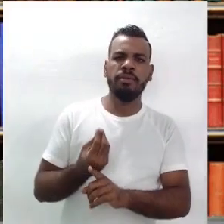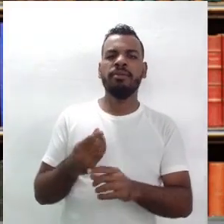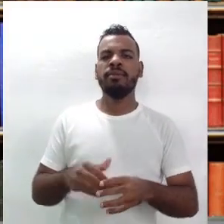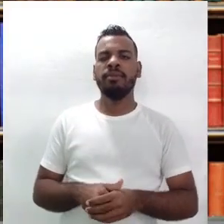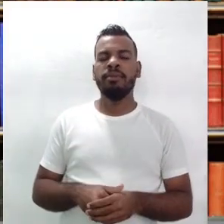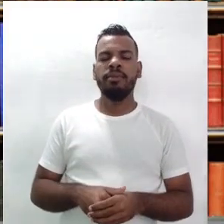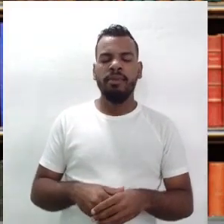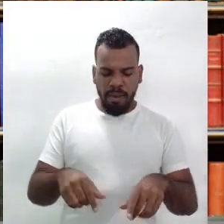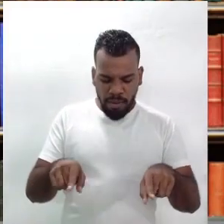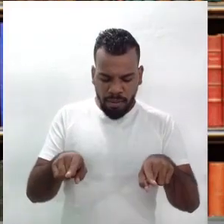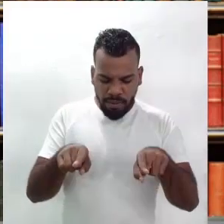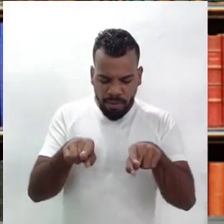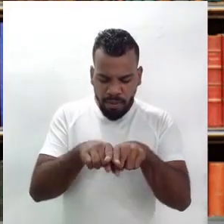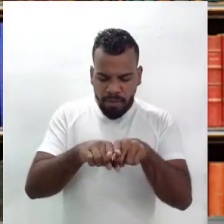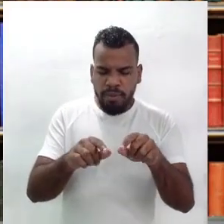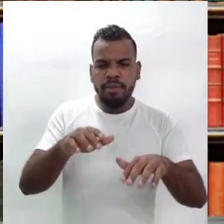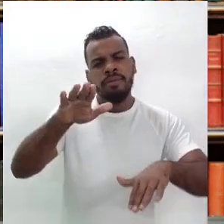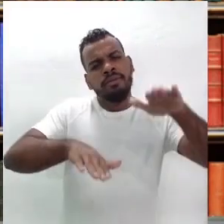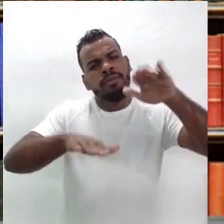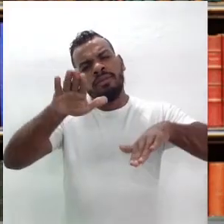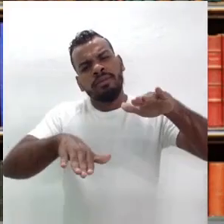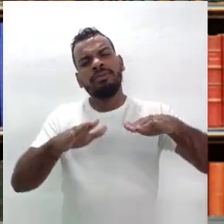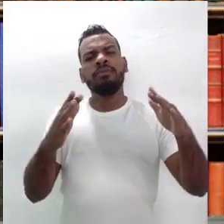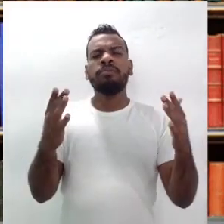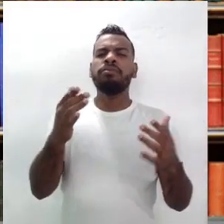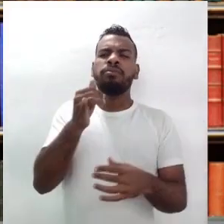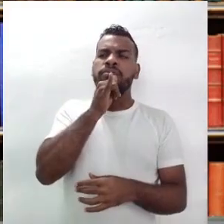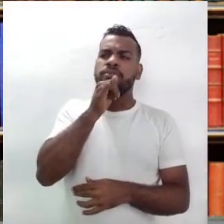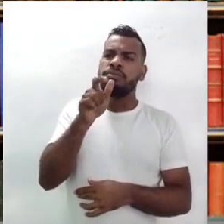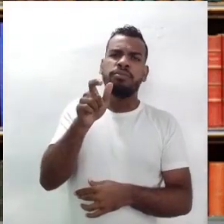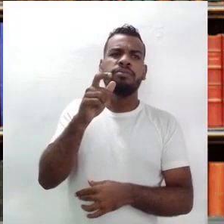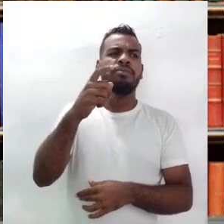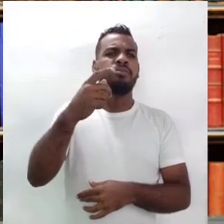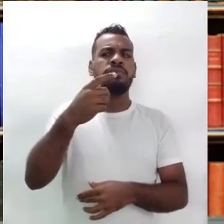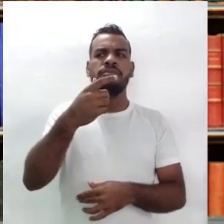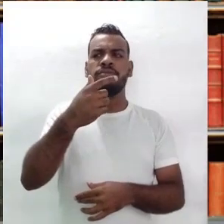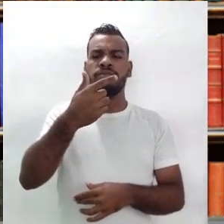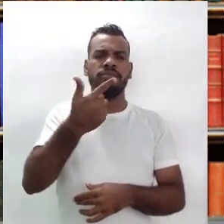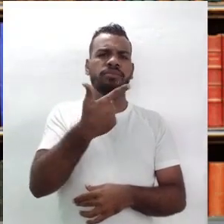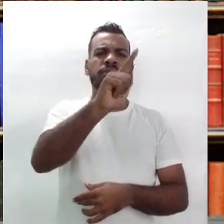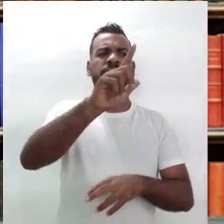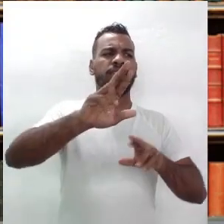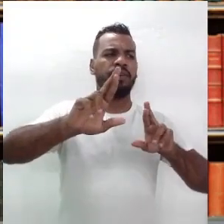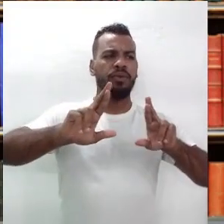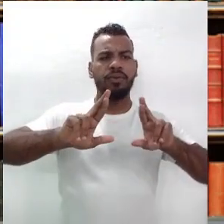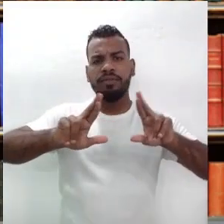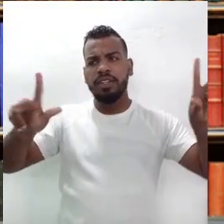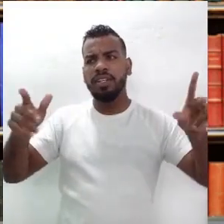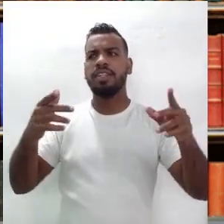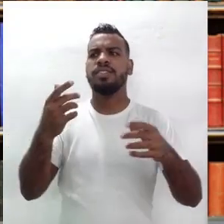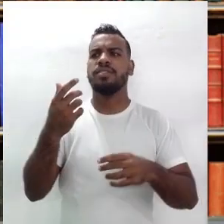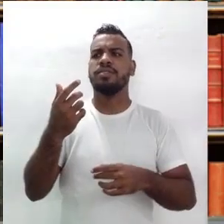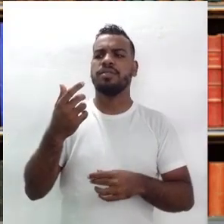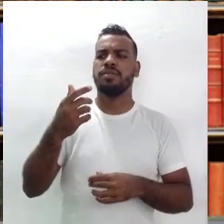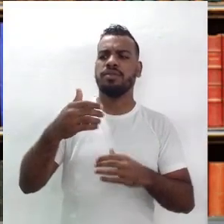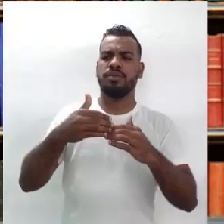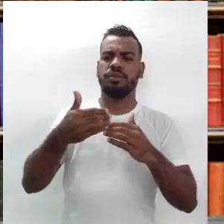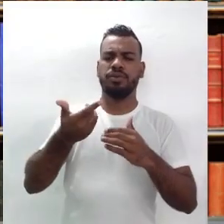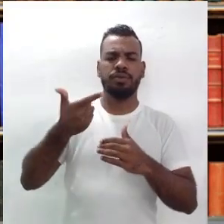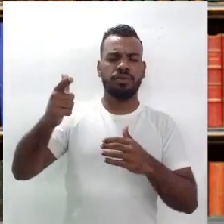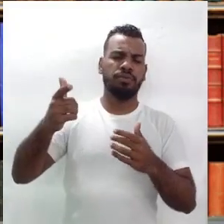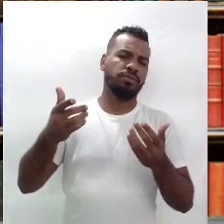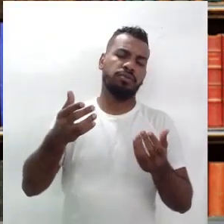muitas vezes, a gente se apega ao exótico, ao diferente, ao externo, quando